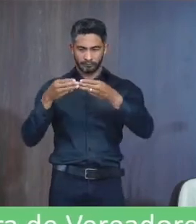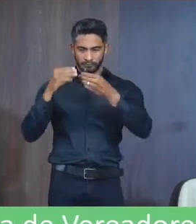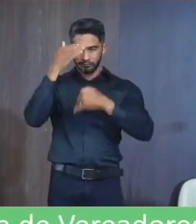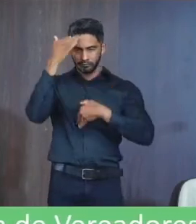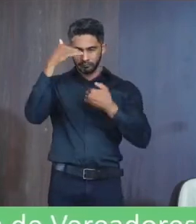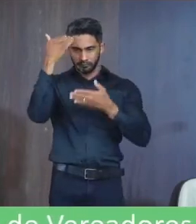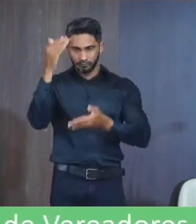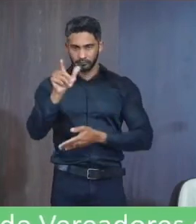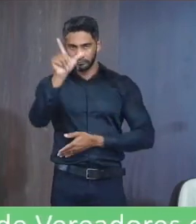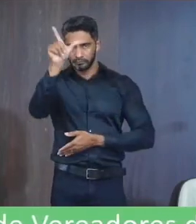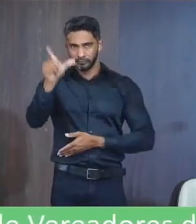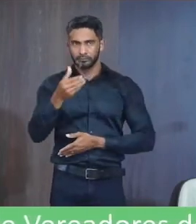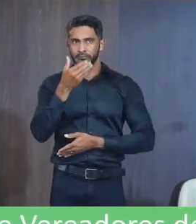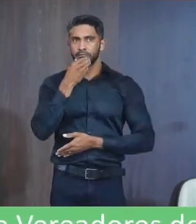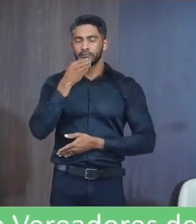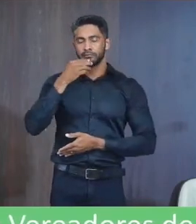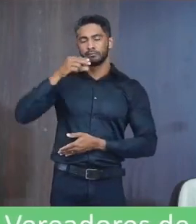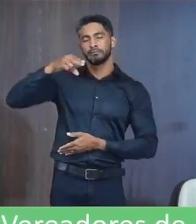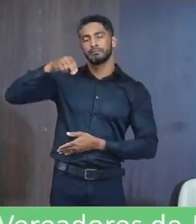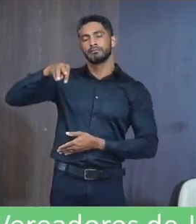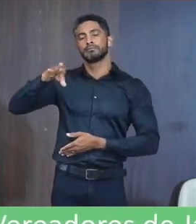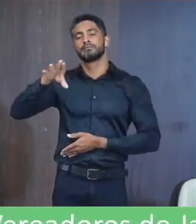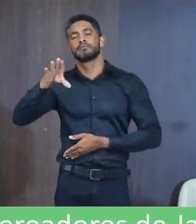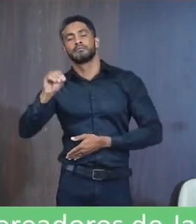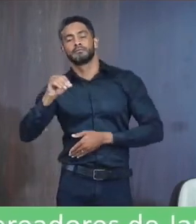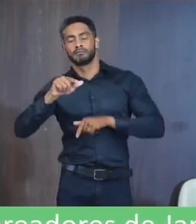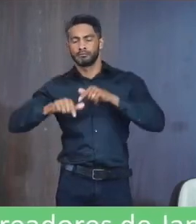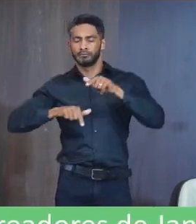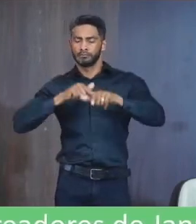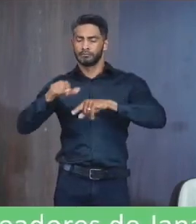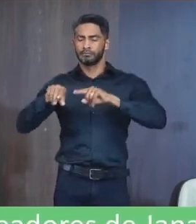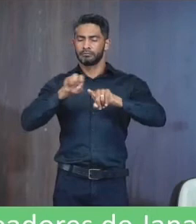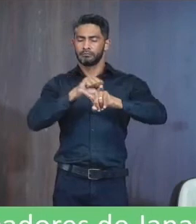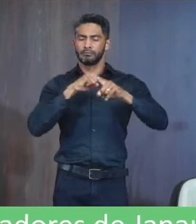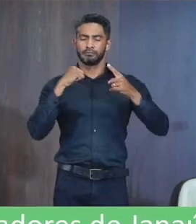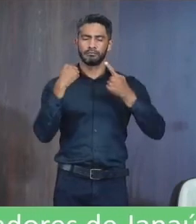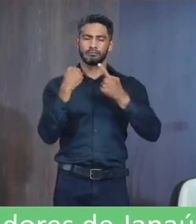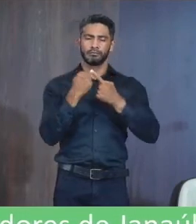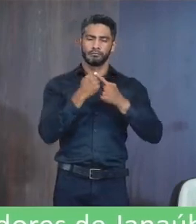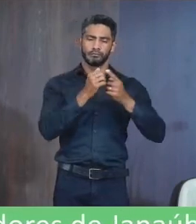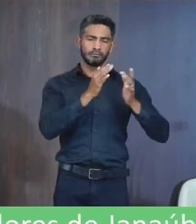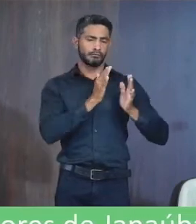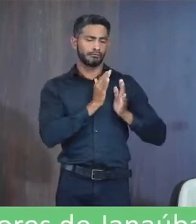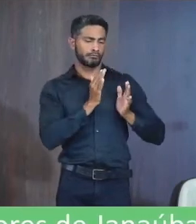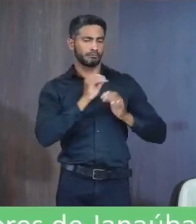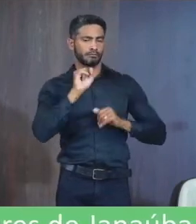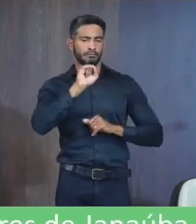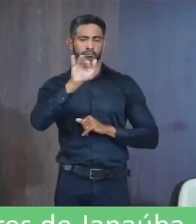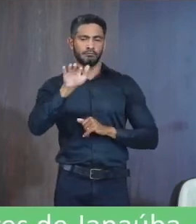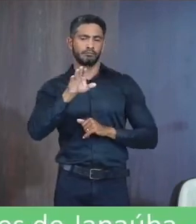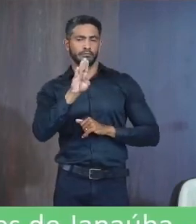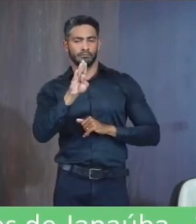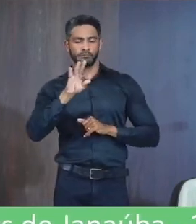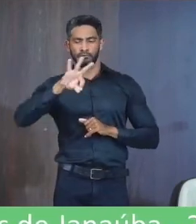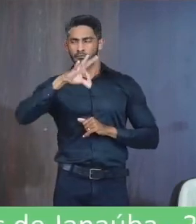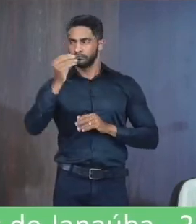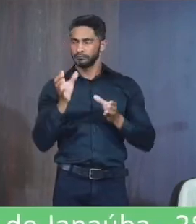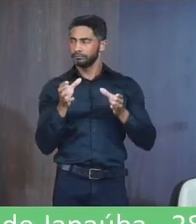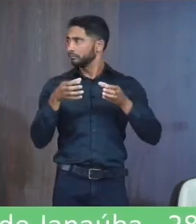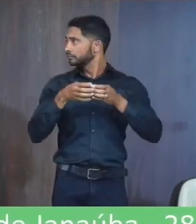congratulação Com o senhor André Luiz De França Pelos relevantes Serviços Prestados A sociedade Perante A Pai Janaúba E toda Comunidade